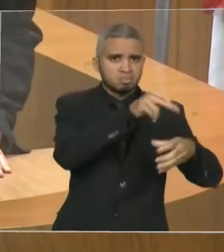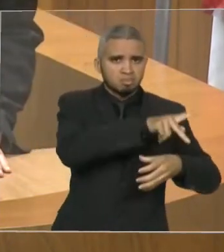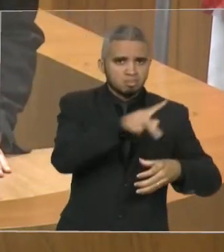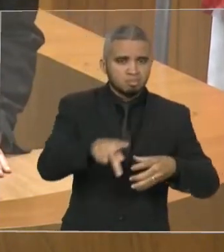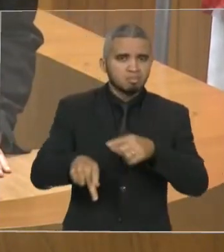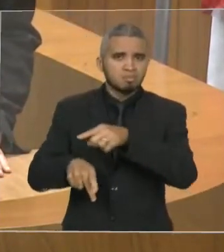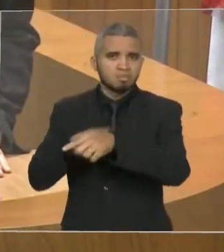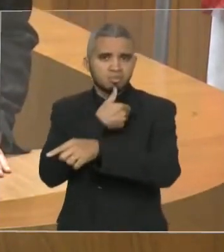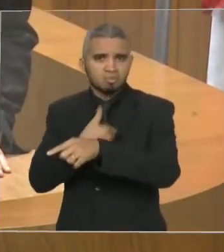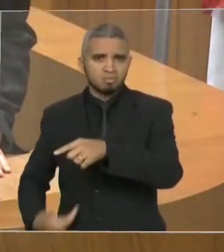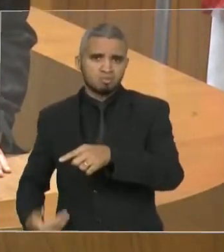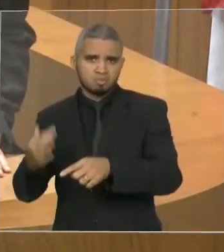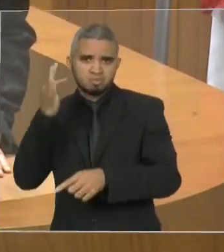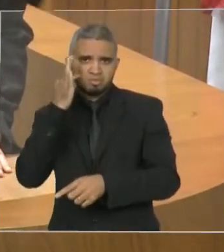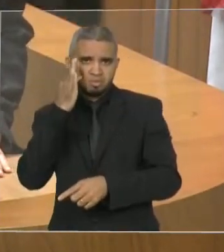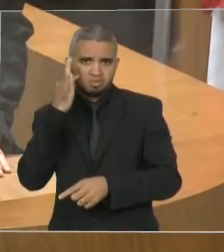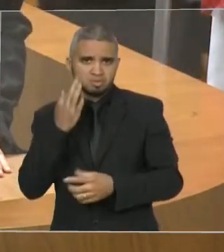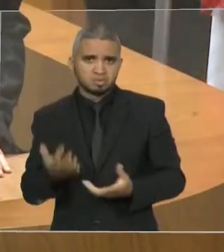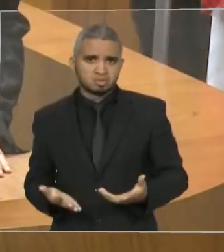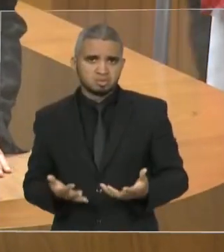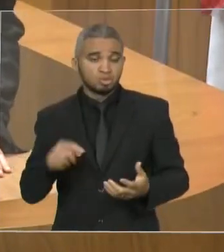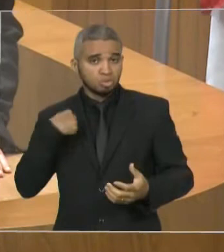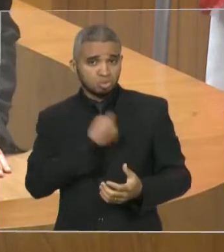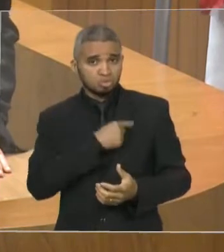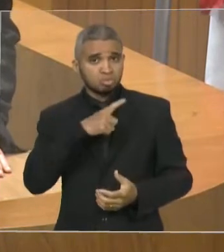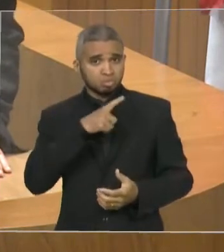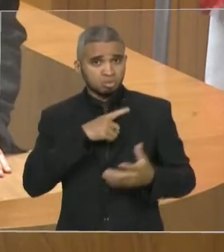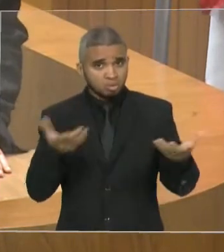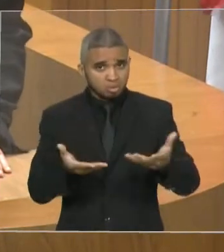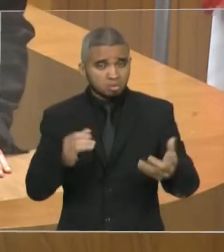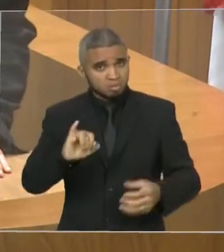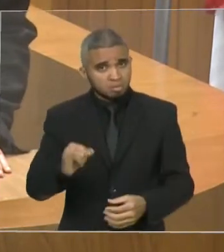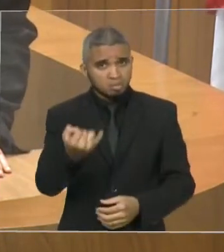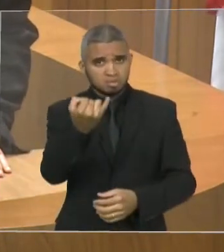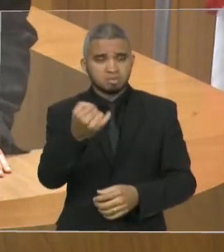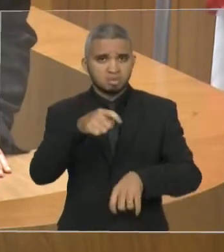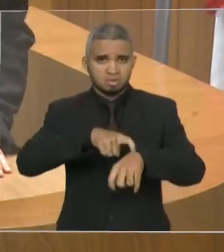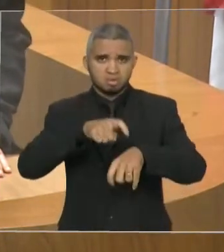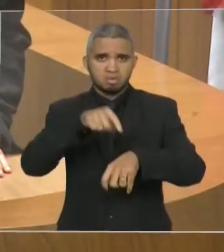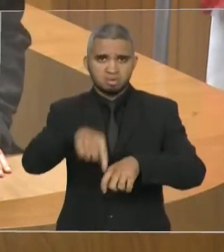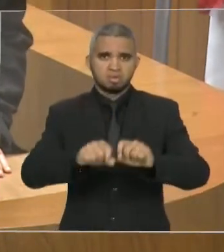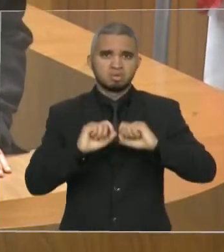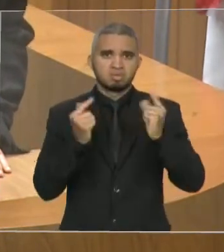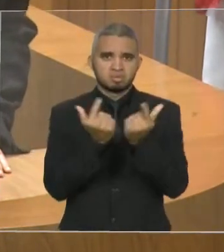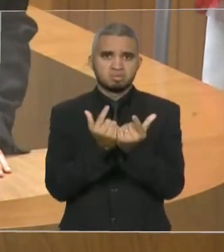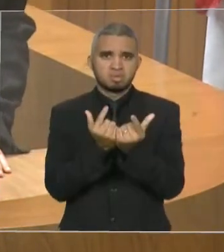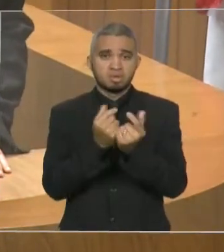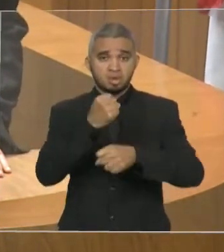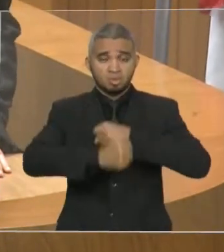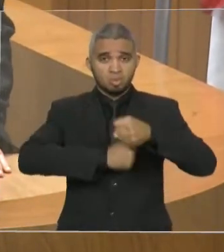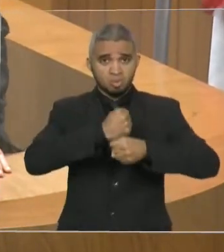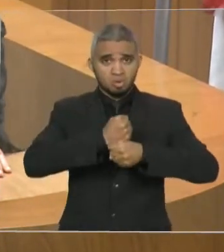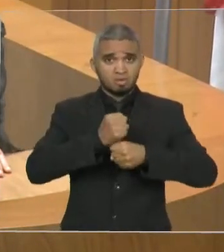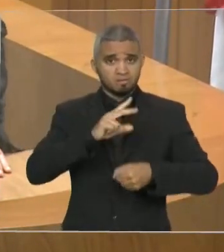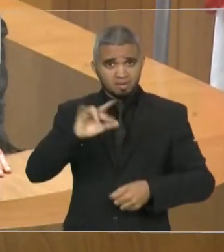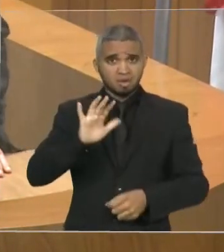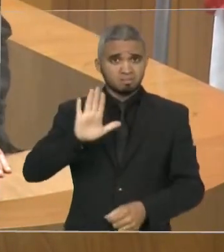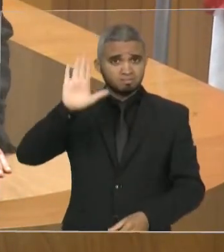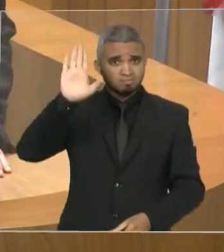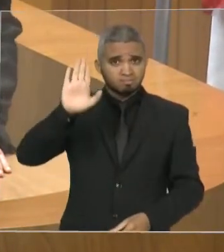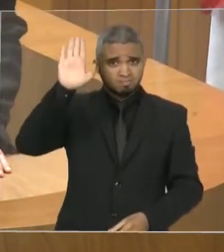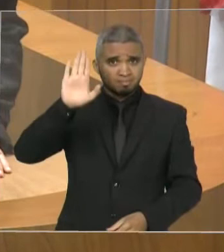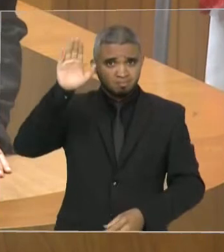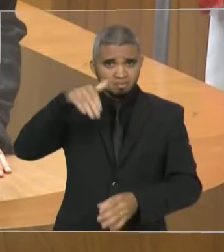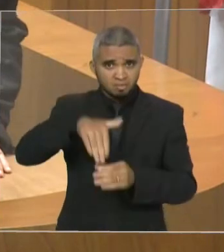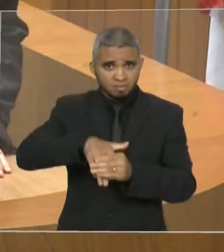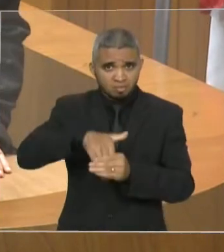do Estado. E a oportunidade é essa, a oportunidade é agora. Por ser um ano eleitoral, nenhuma matéria que